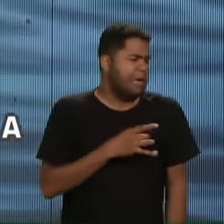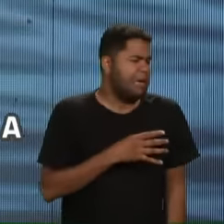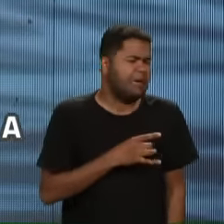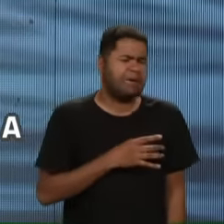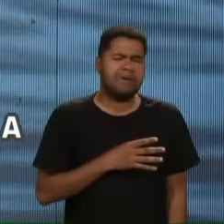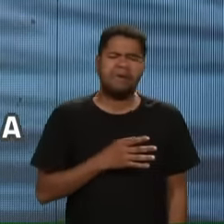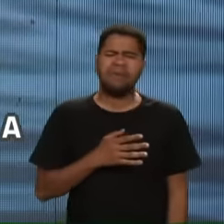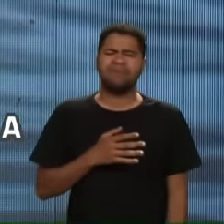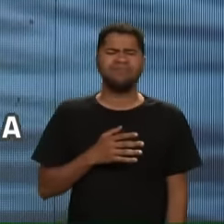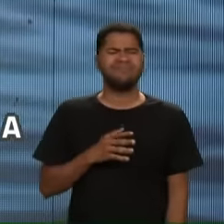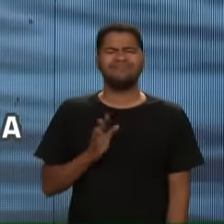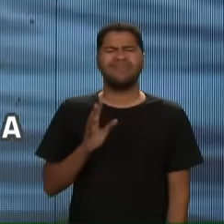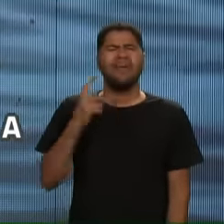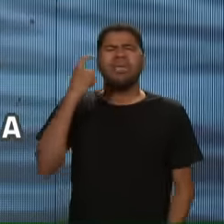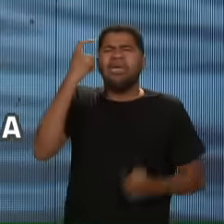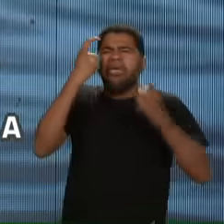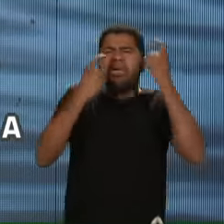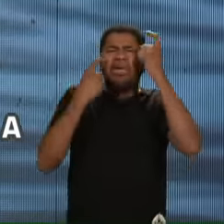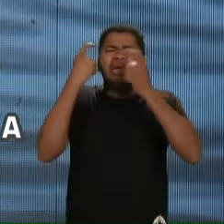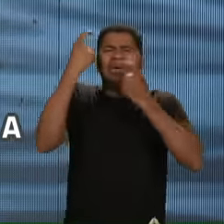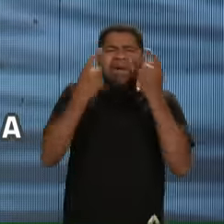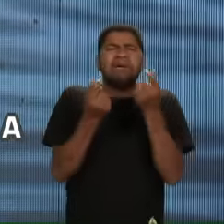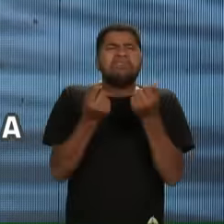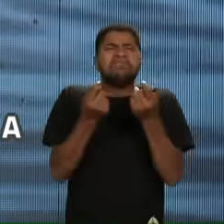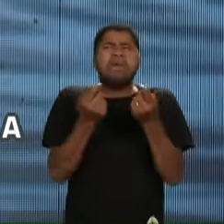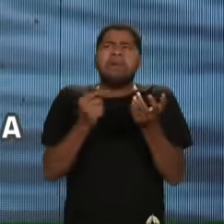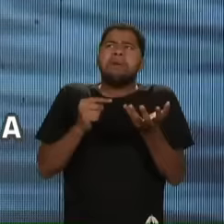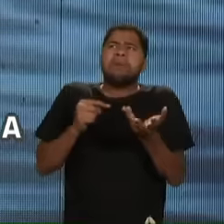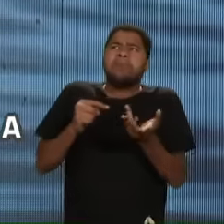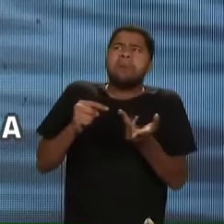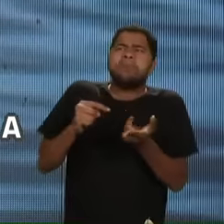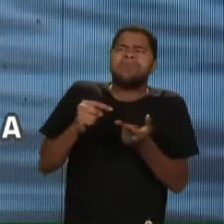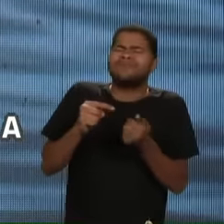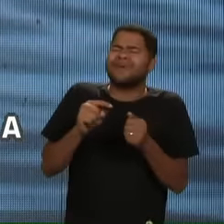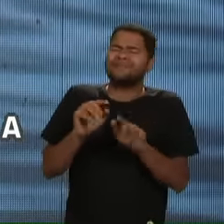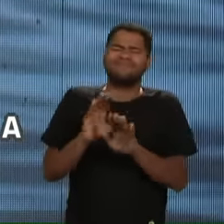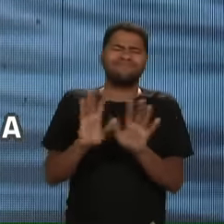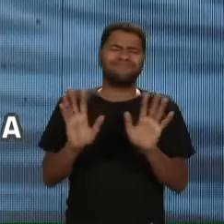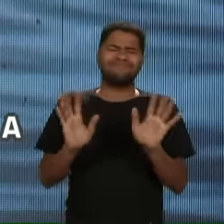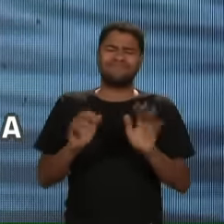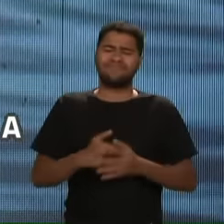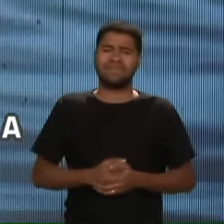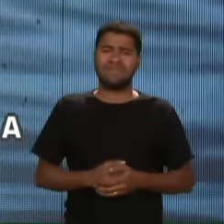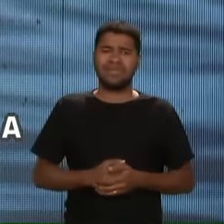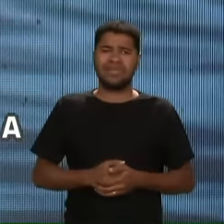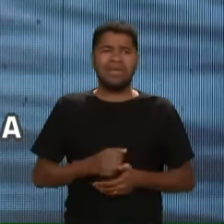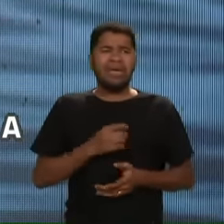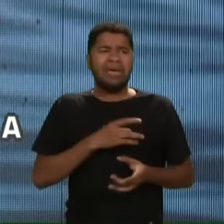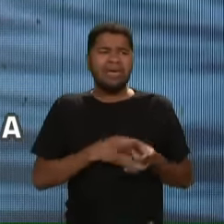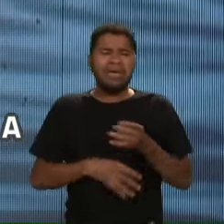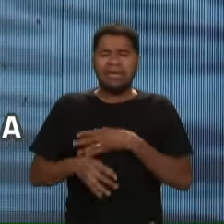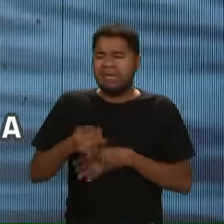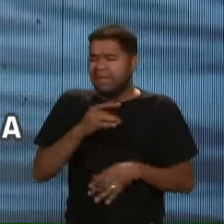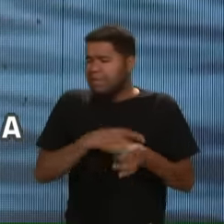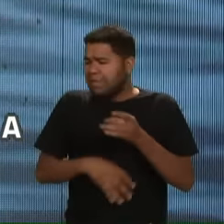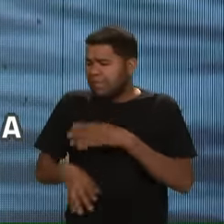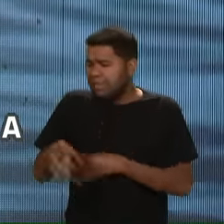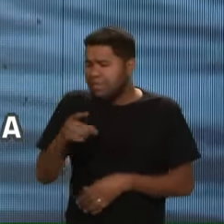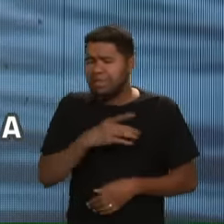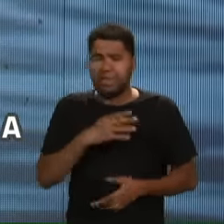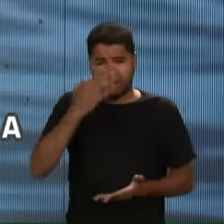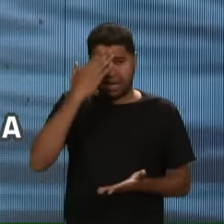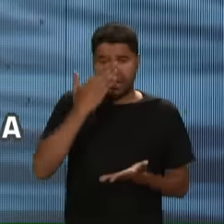Você tem que parar De preocupar Tanto com o dinheiro Para tanto Libertar Daqueles temores Assim De